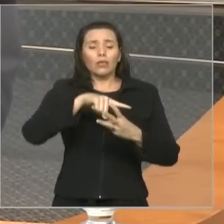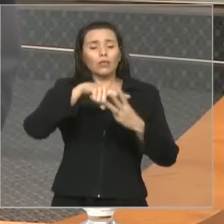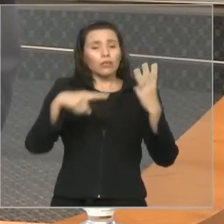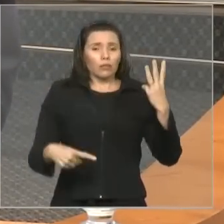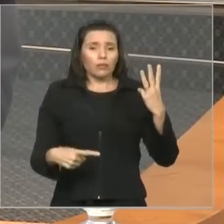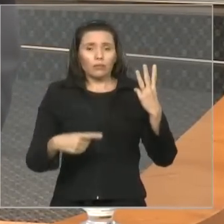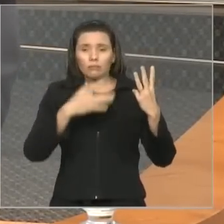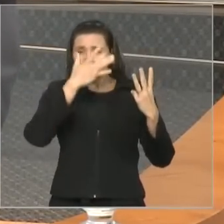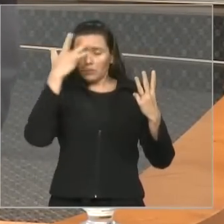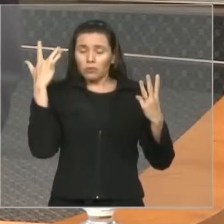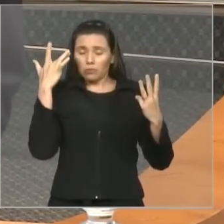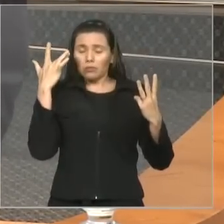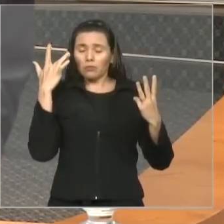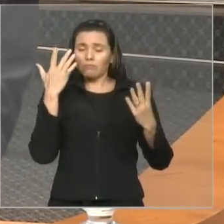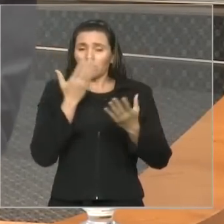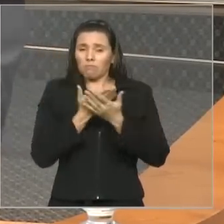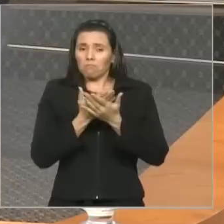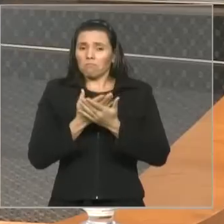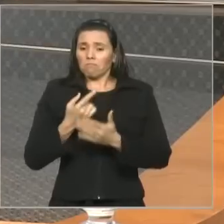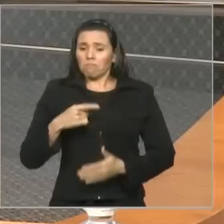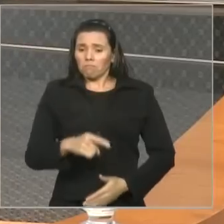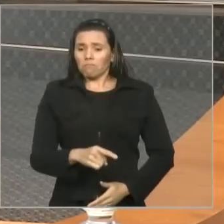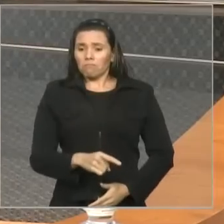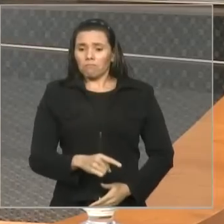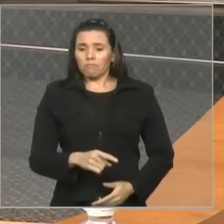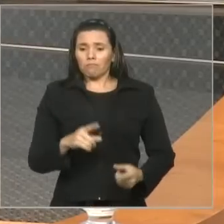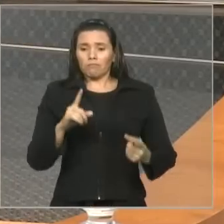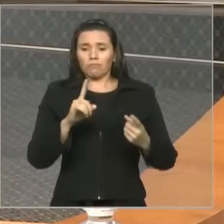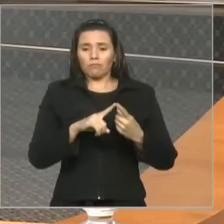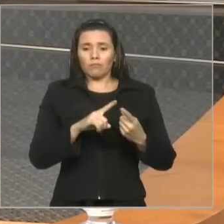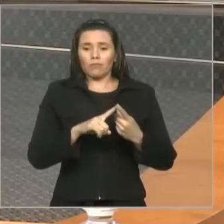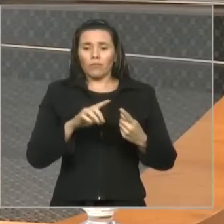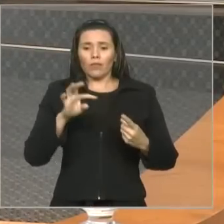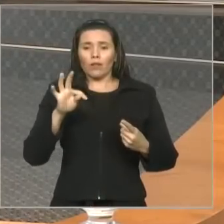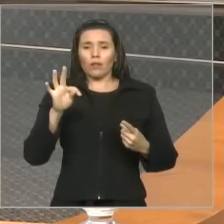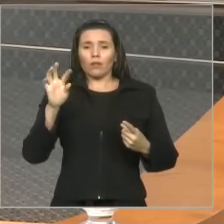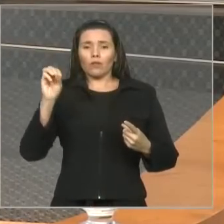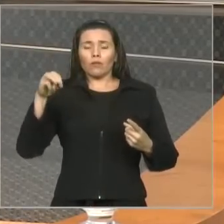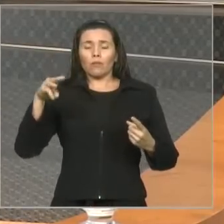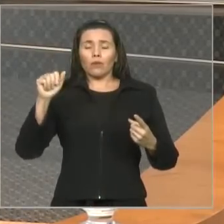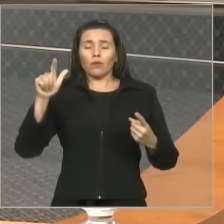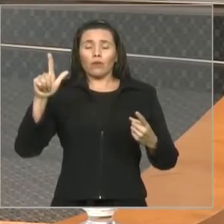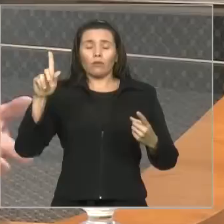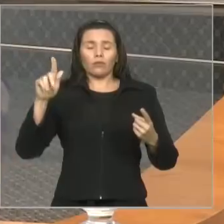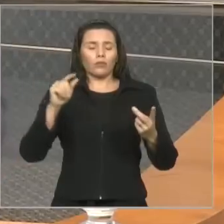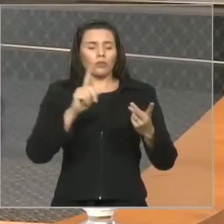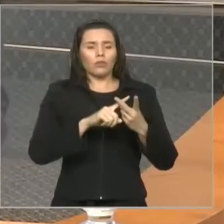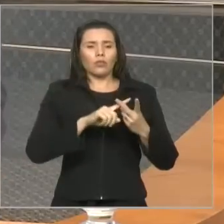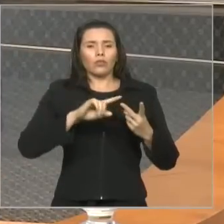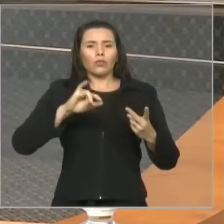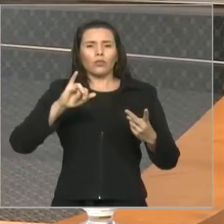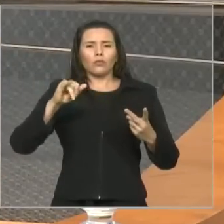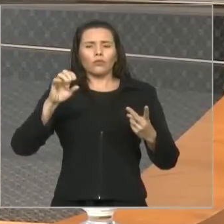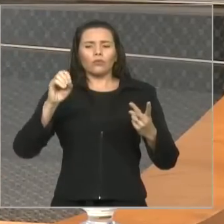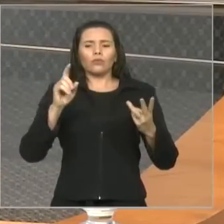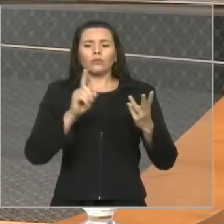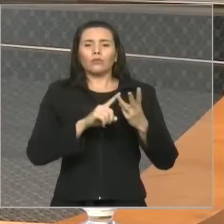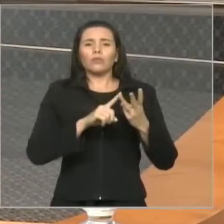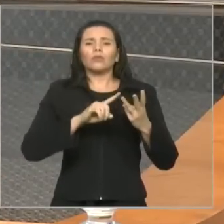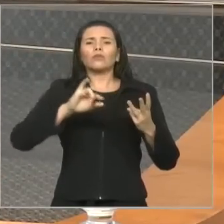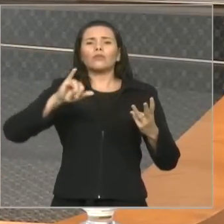parlamento. Tomás Hobbes, John Locke, citado aqui pelo governador, e JJ.